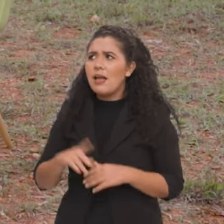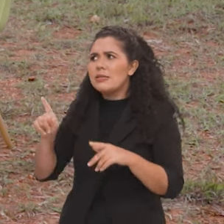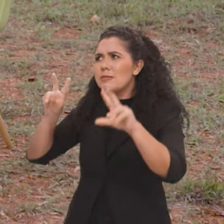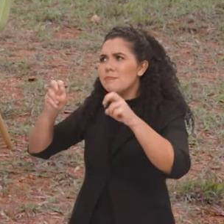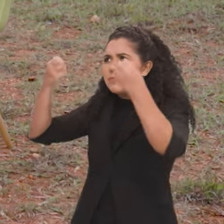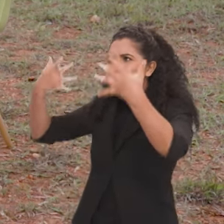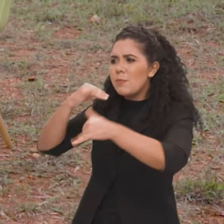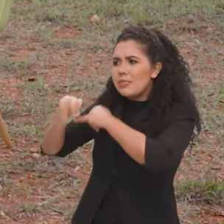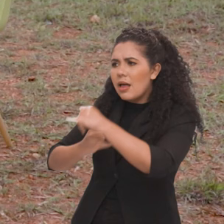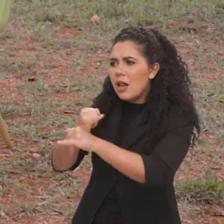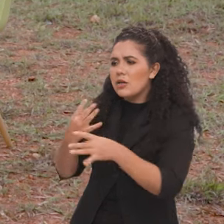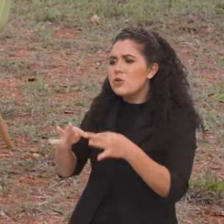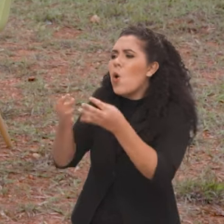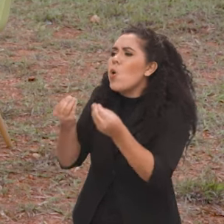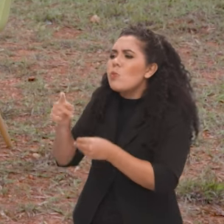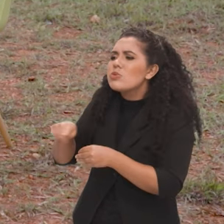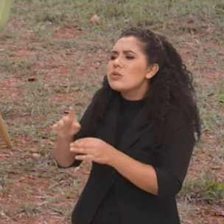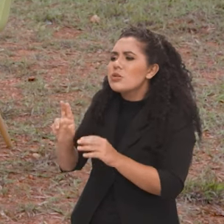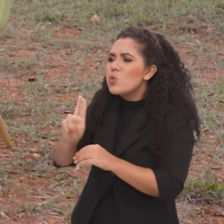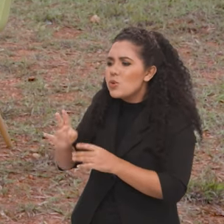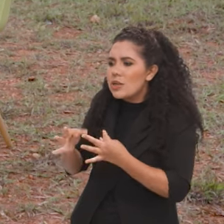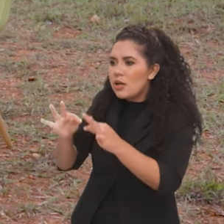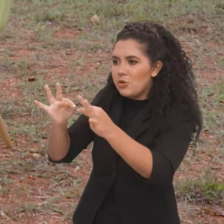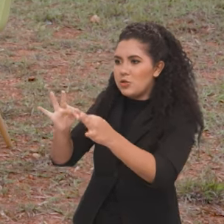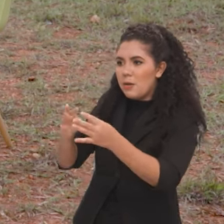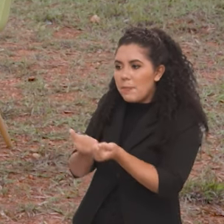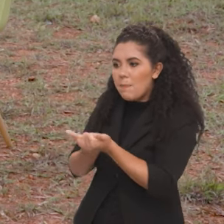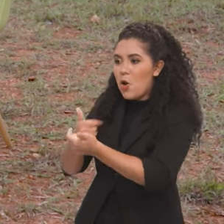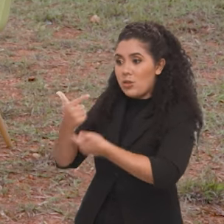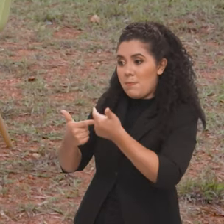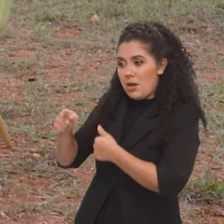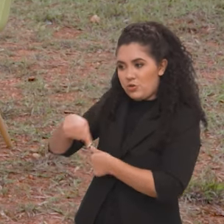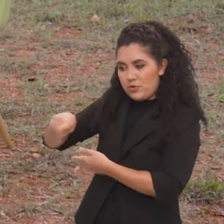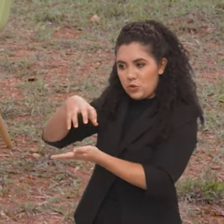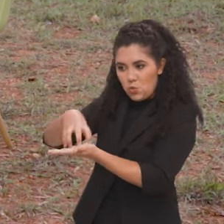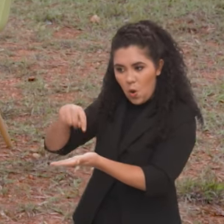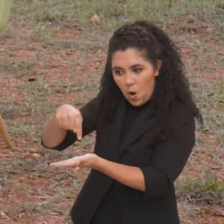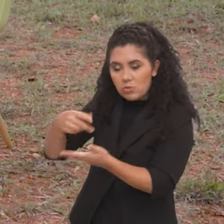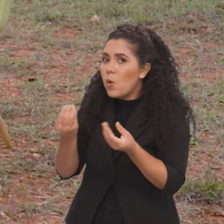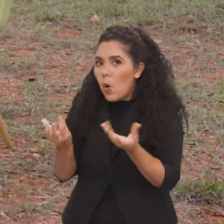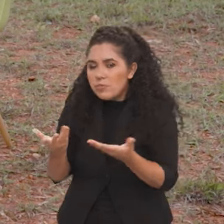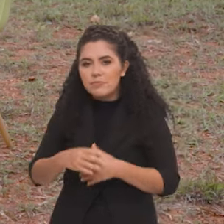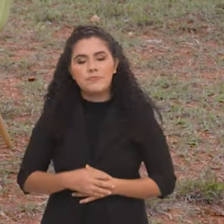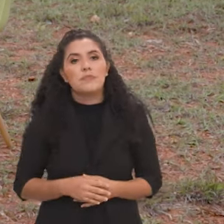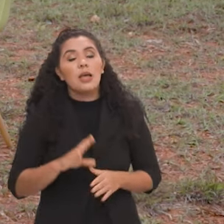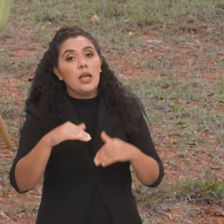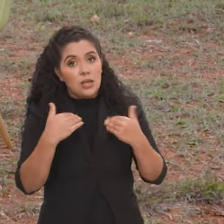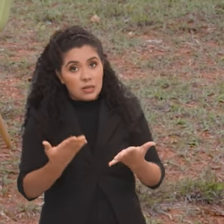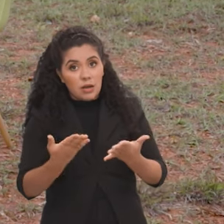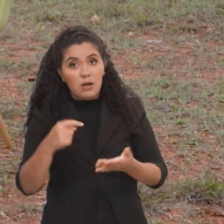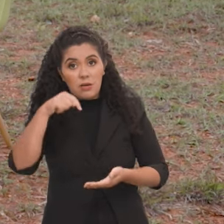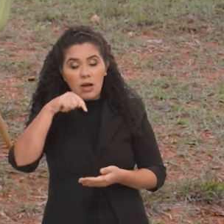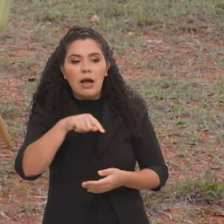tecnologia. Como vocês estão usando a tecnologia a favor do trabalho do ICMBio? A tecnologia, ela é, de fato, uma